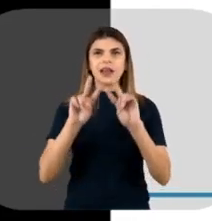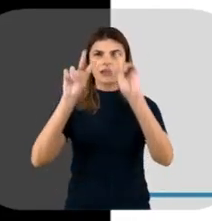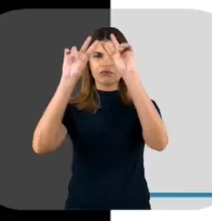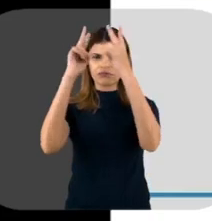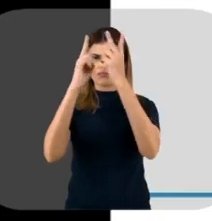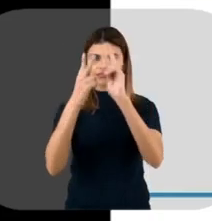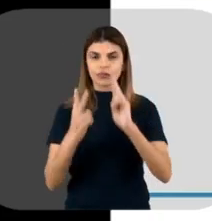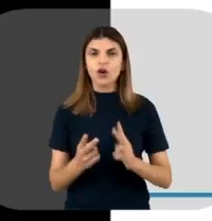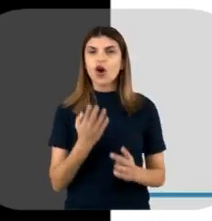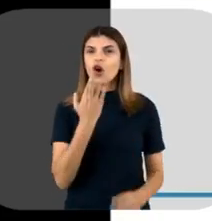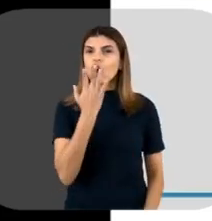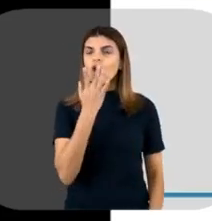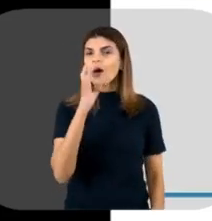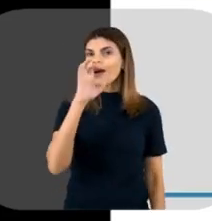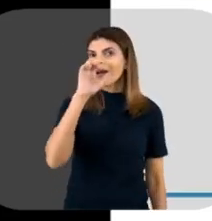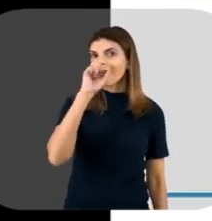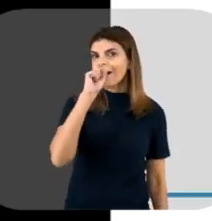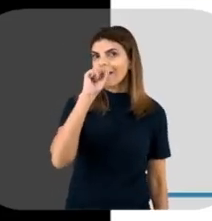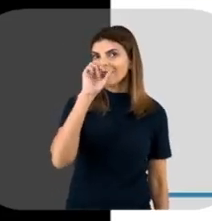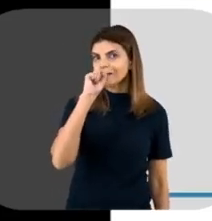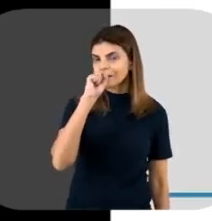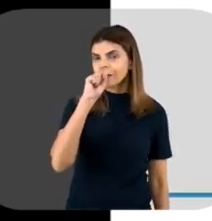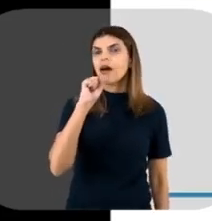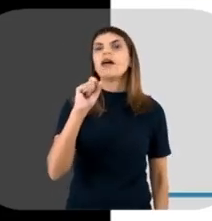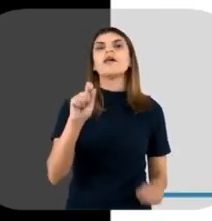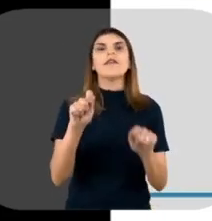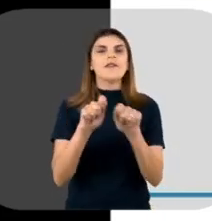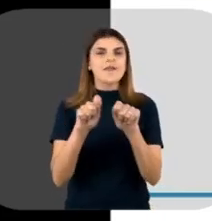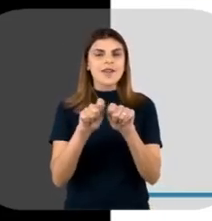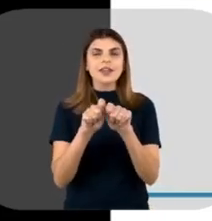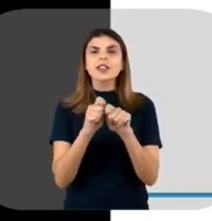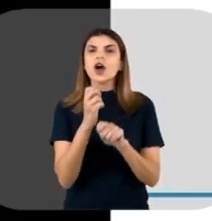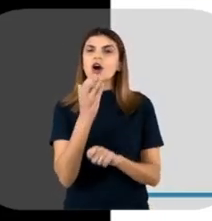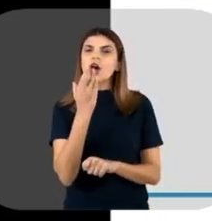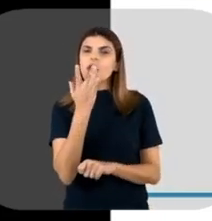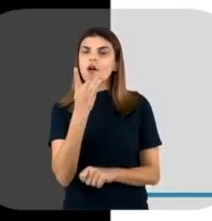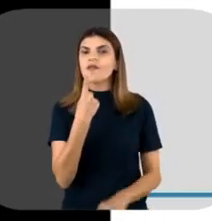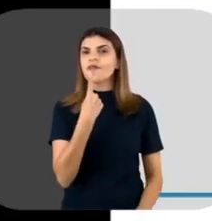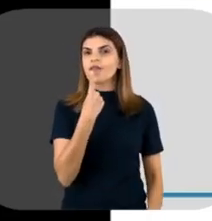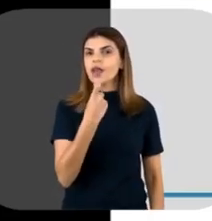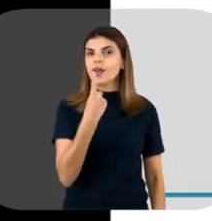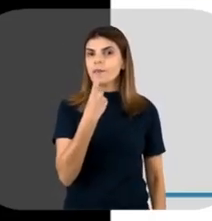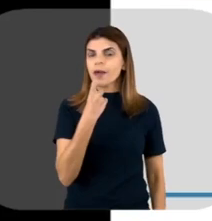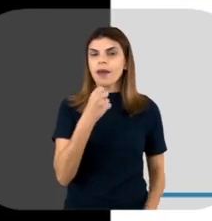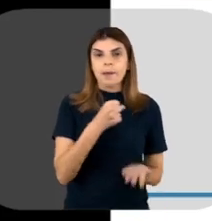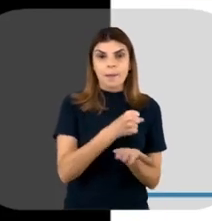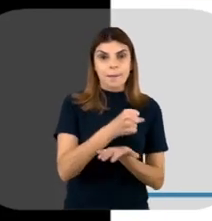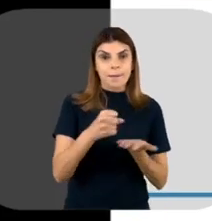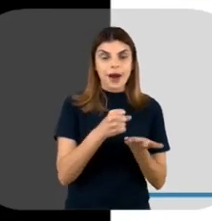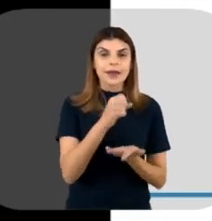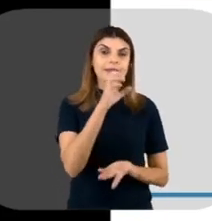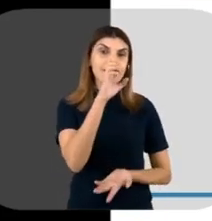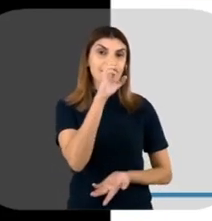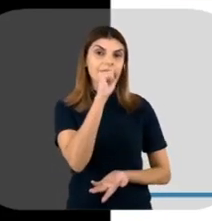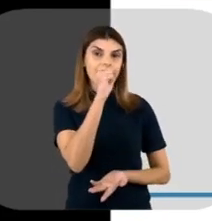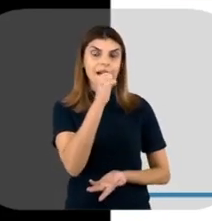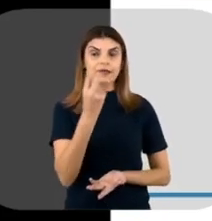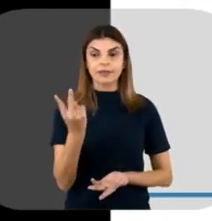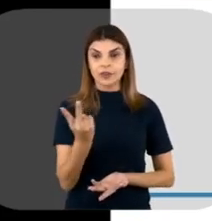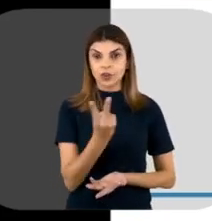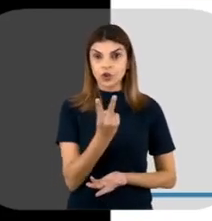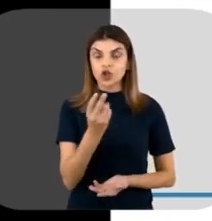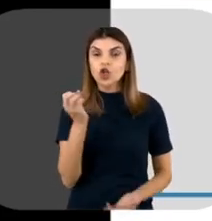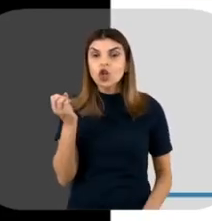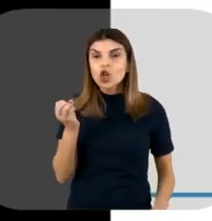inicial, ela é em laranja e aí é formada essa fita vermelha a partir dessa base laranja, Dando origem a duas